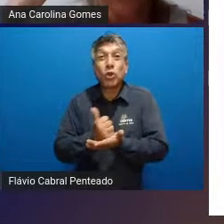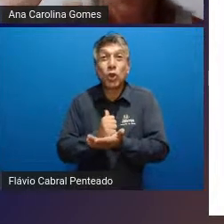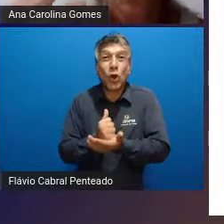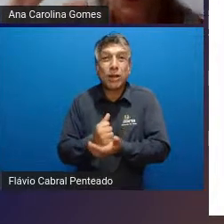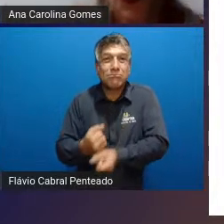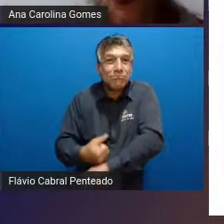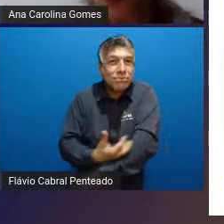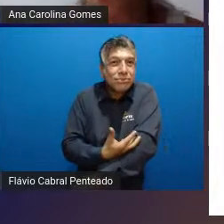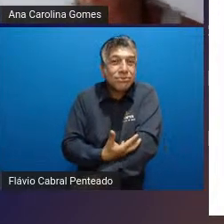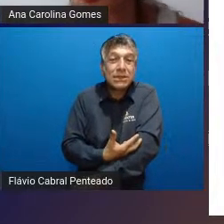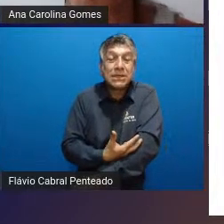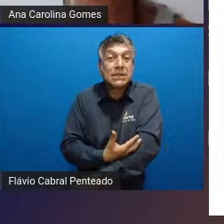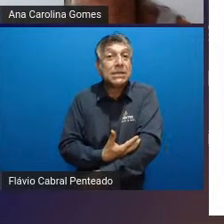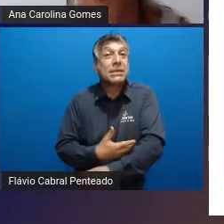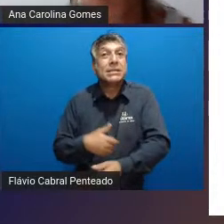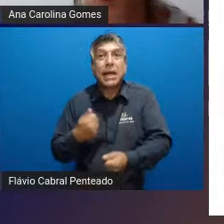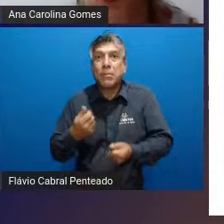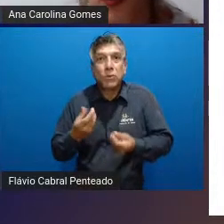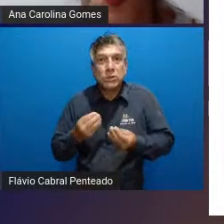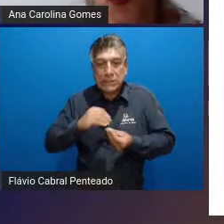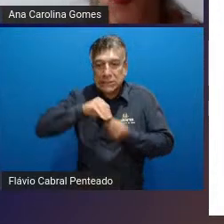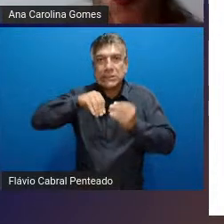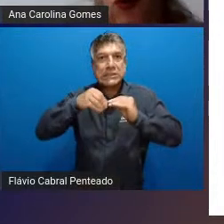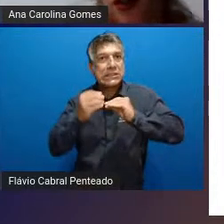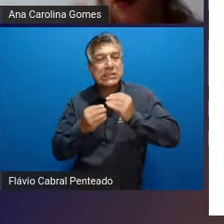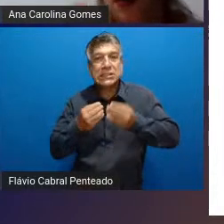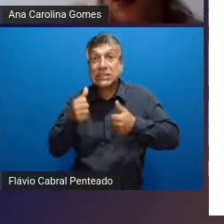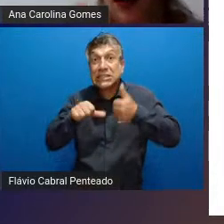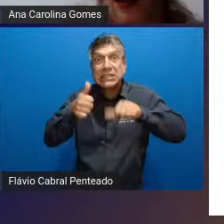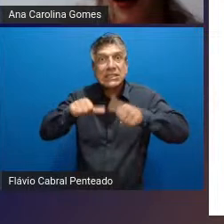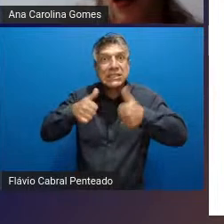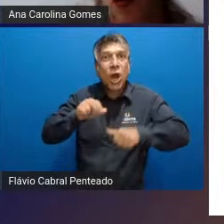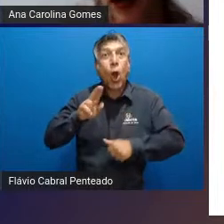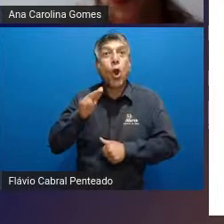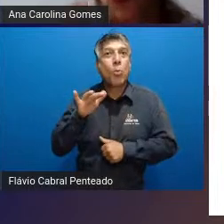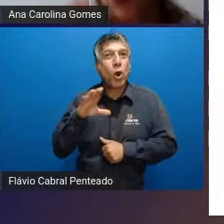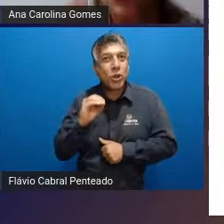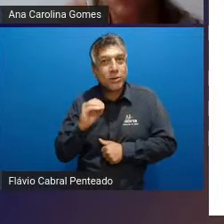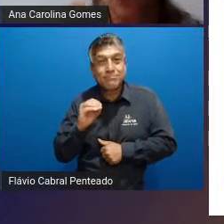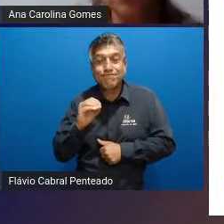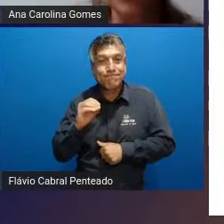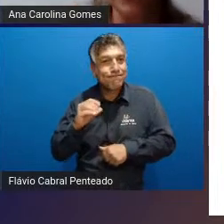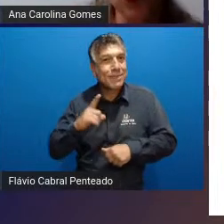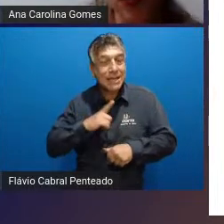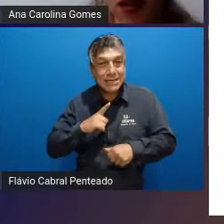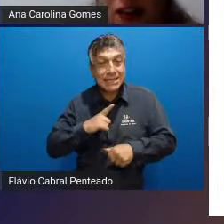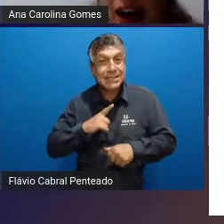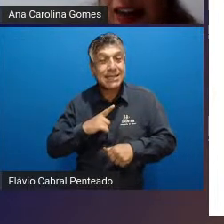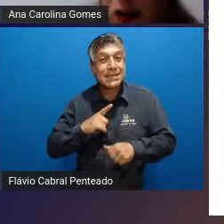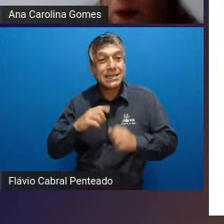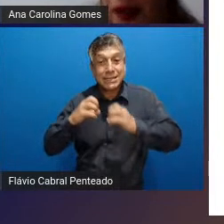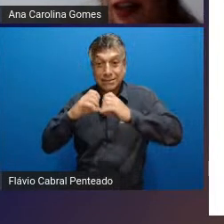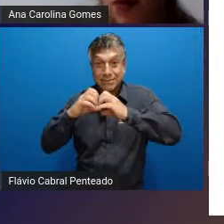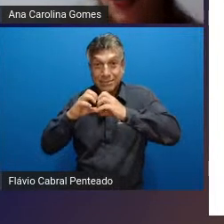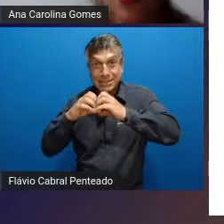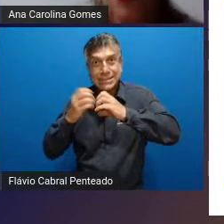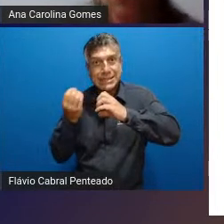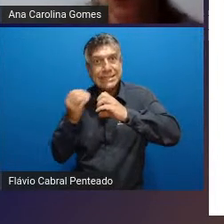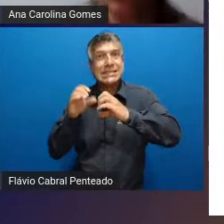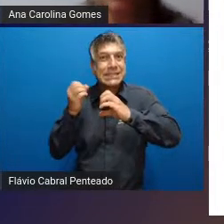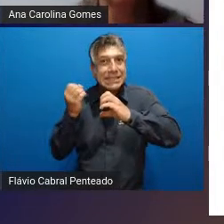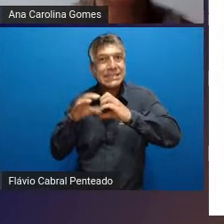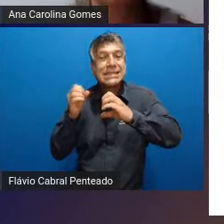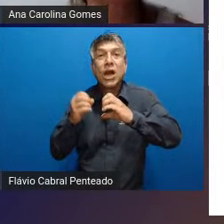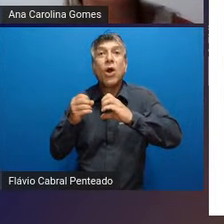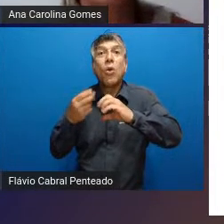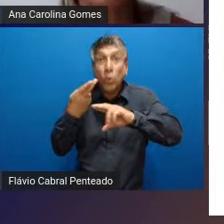a quantidade de hormônio que a gente que a gente produz naquele momento no sistema dopaminérgico encefálico eles precisam